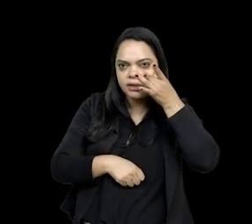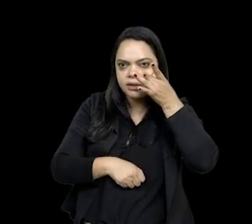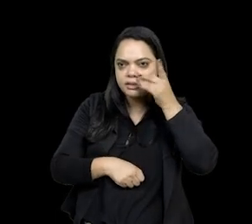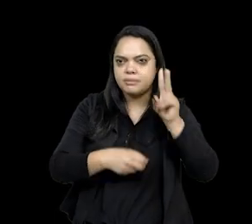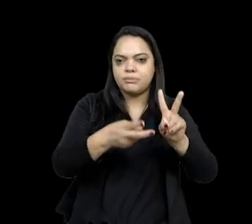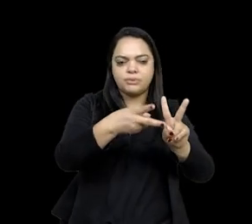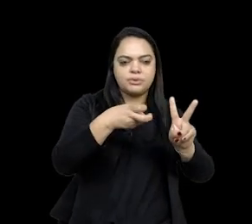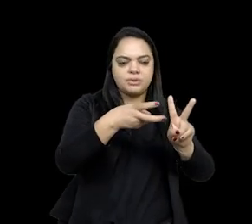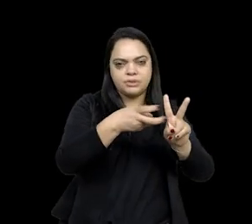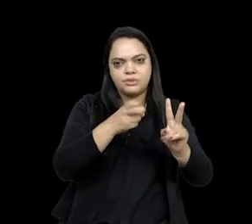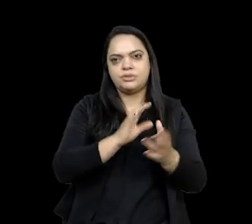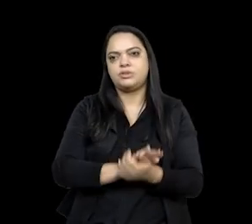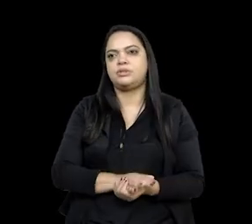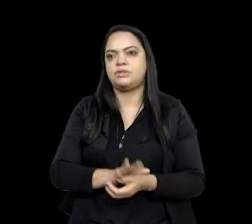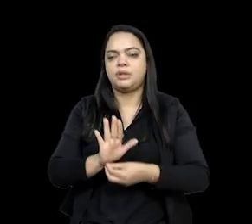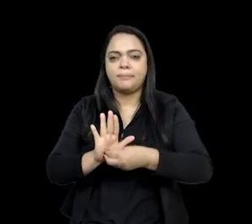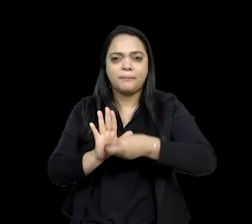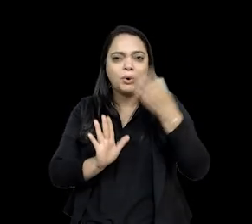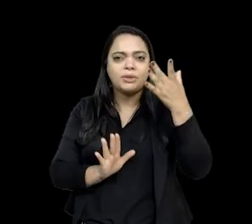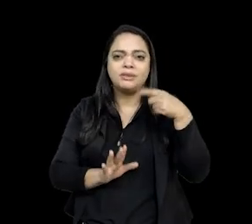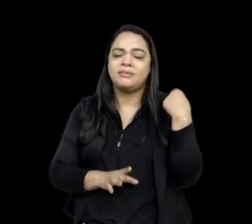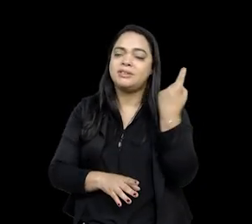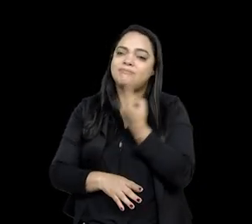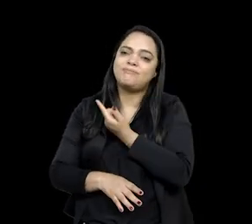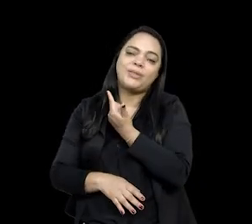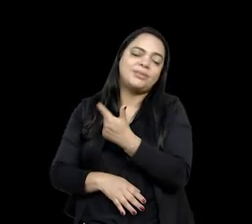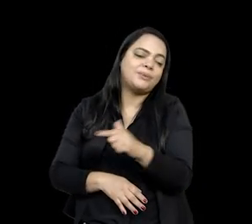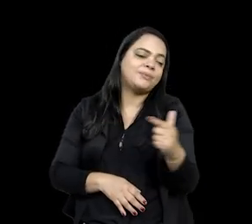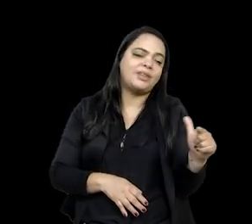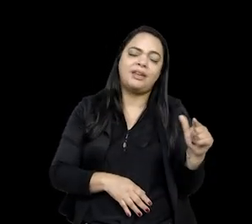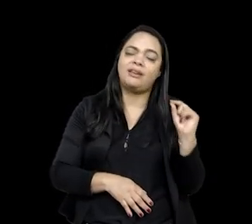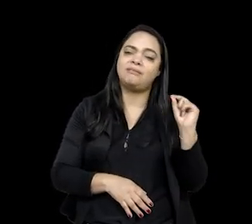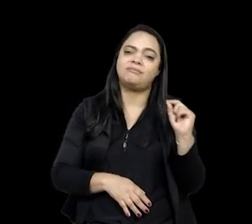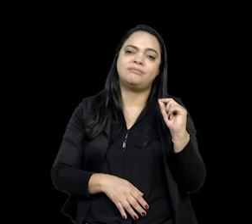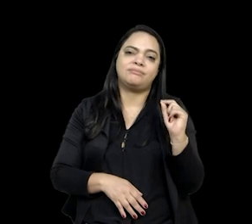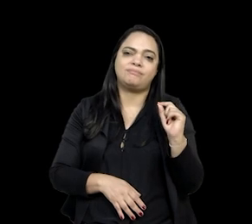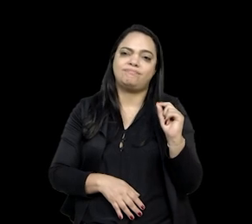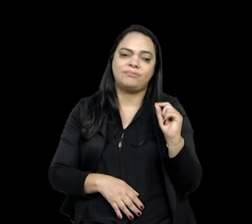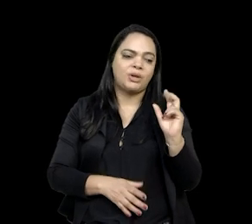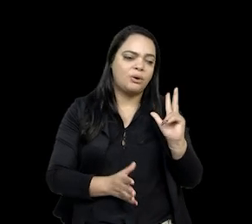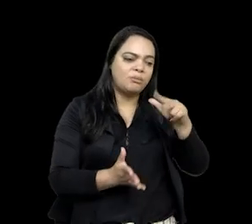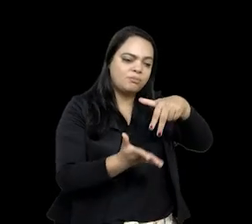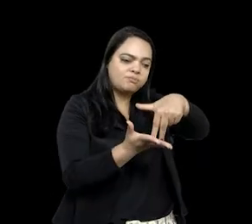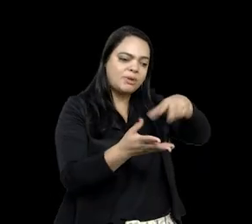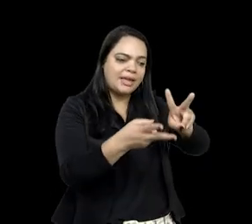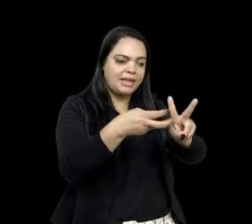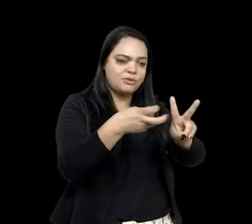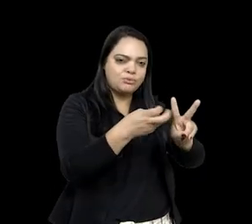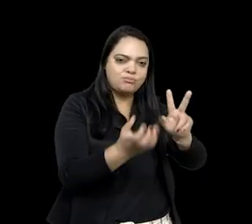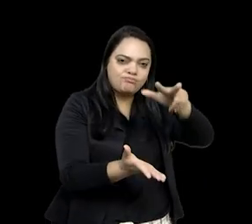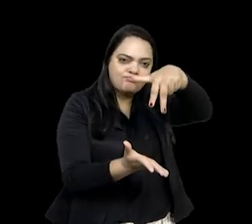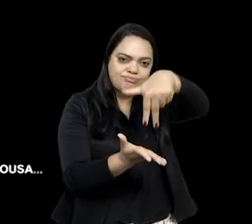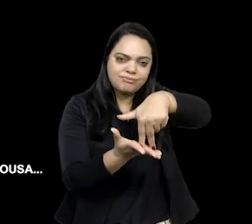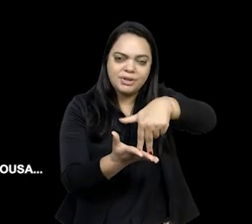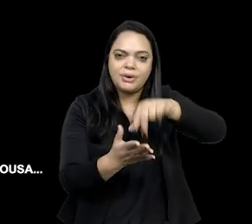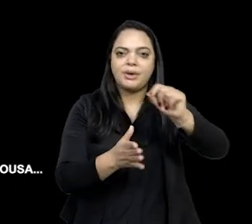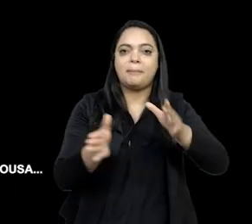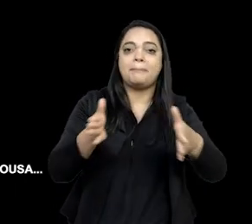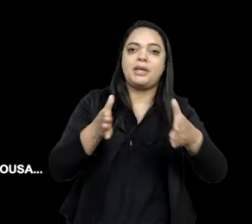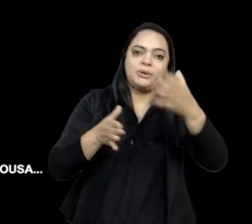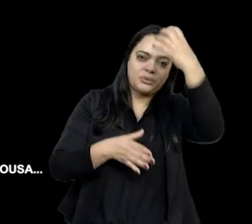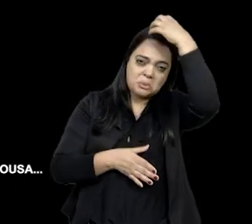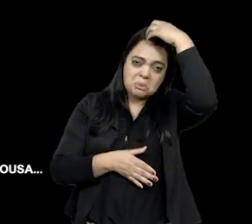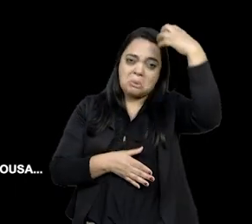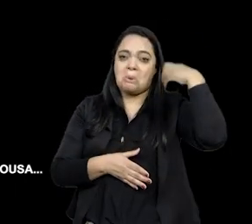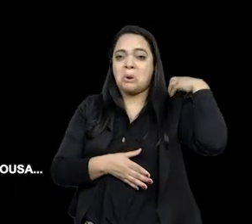né. Muitas vezes a gente não vai encontrar em primeira pessoa no período colonial, por exemplo, são raros os documentos escritos